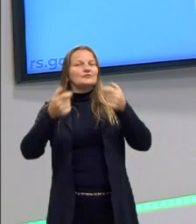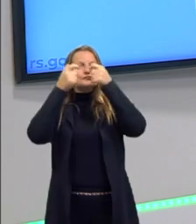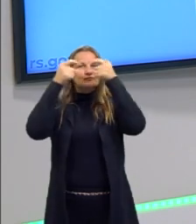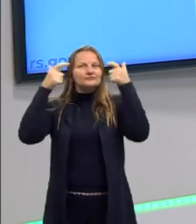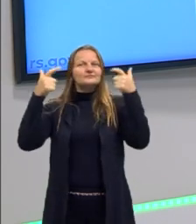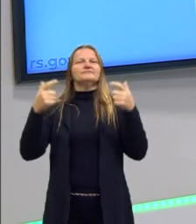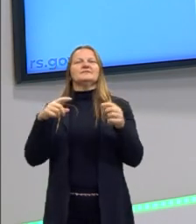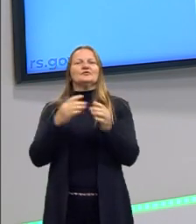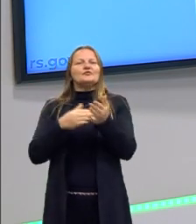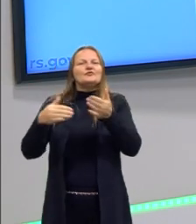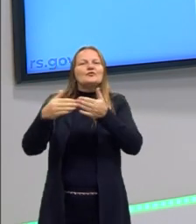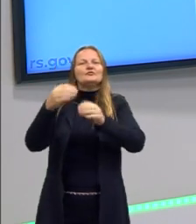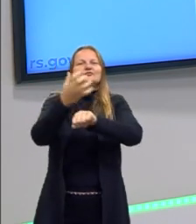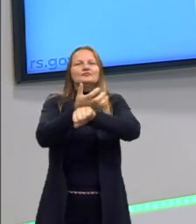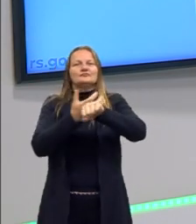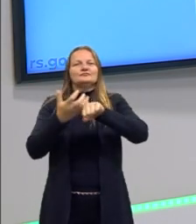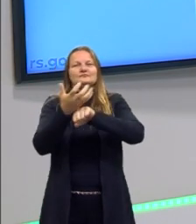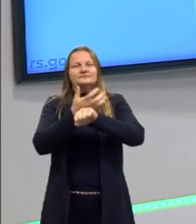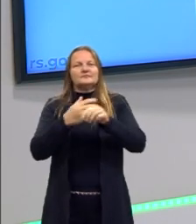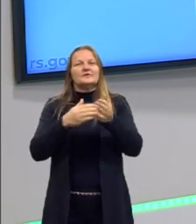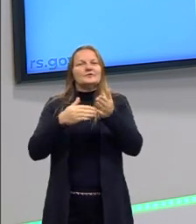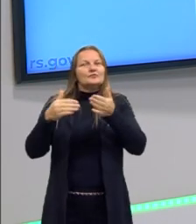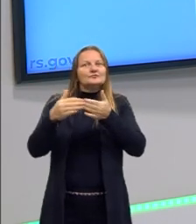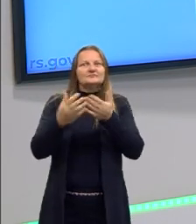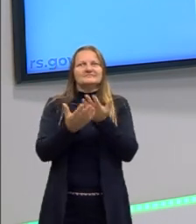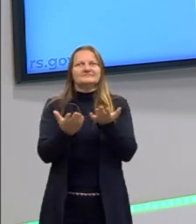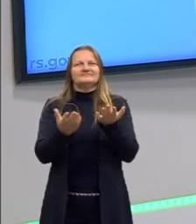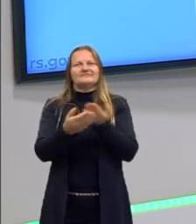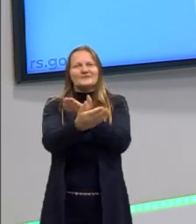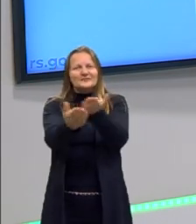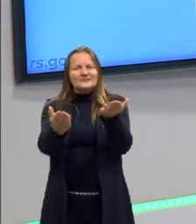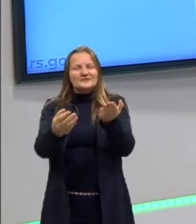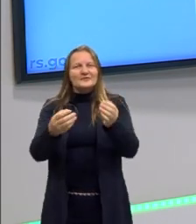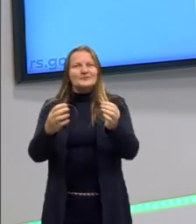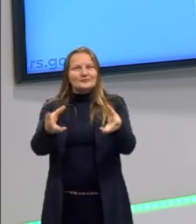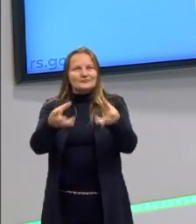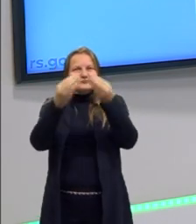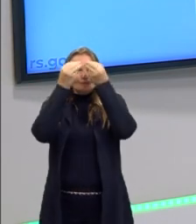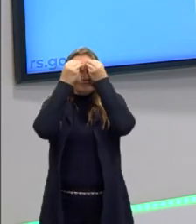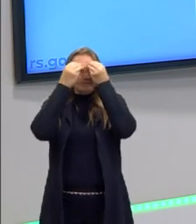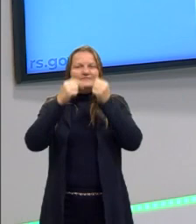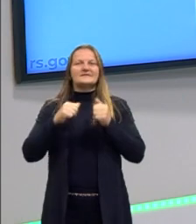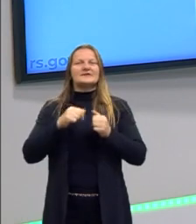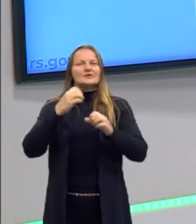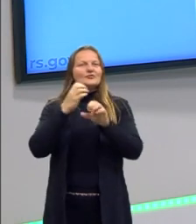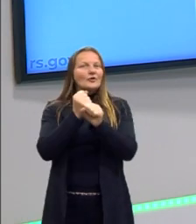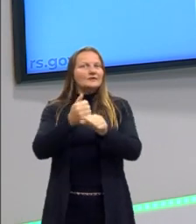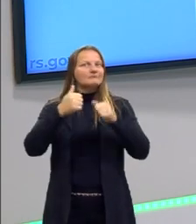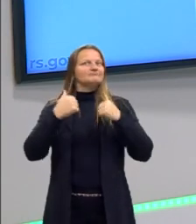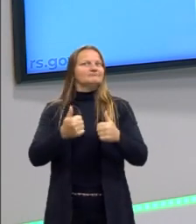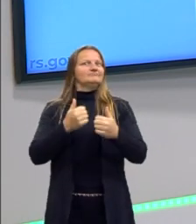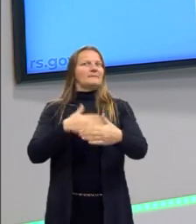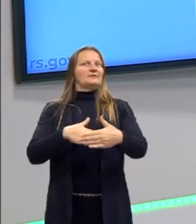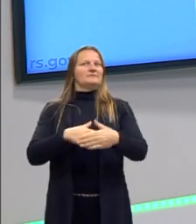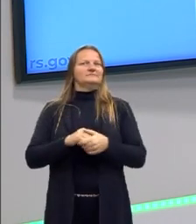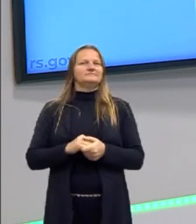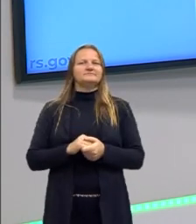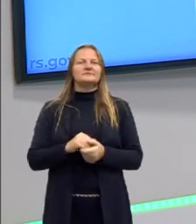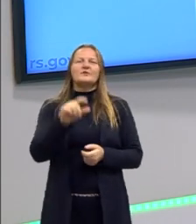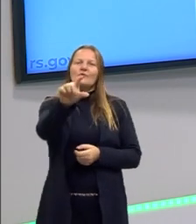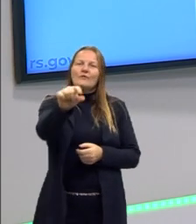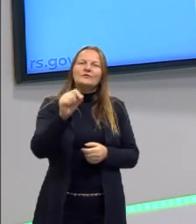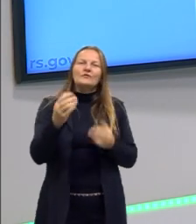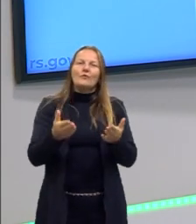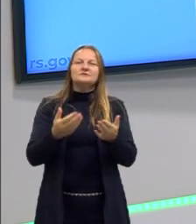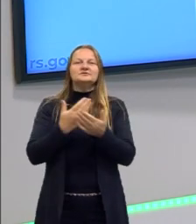de todos os componentes curriculares, para você se instrumentalizar e tirar essa boa nota, certo? E eu te convido então